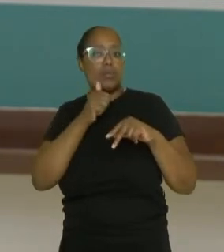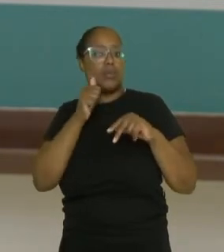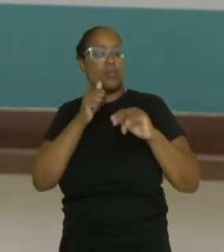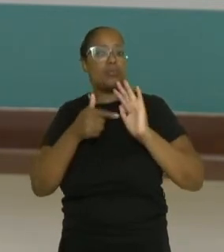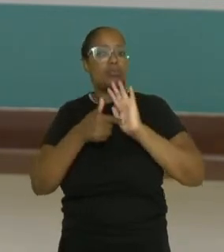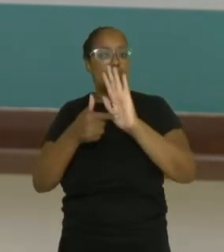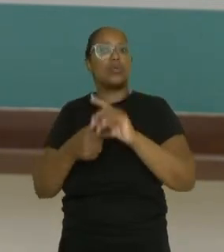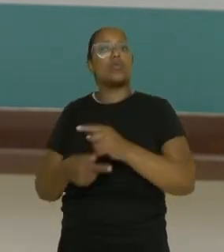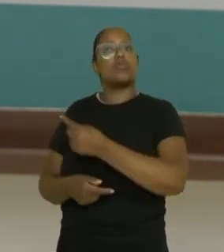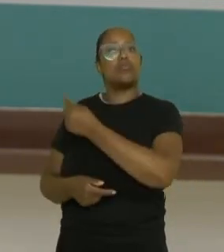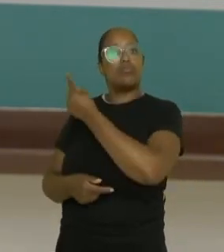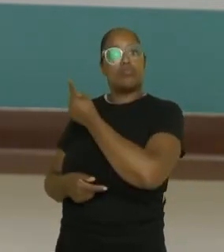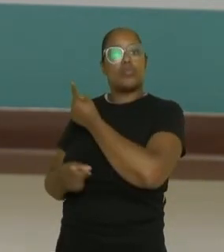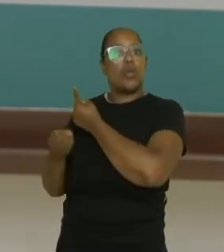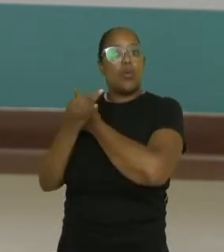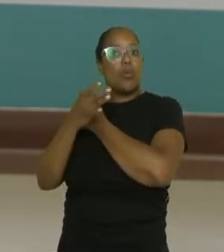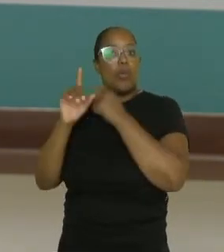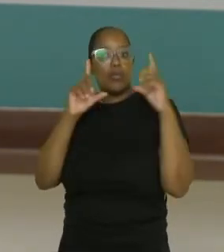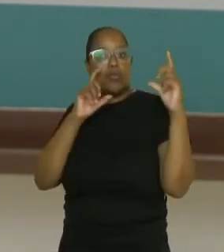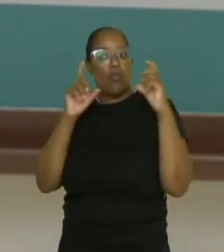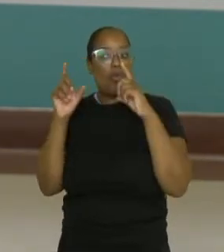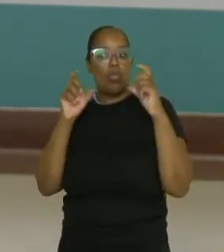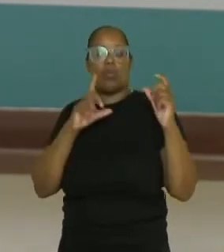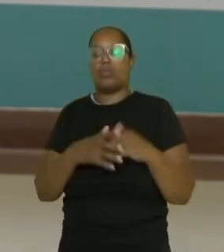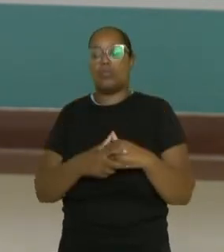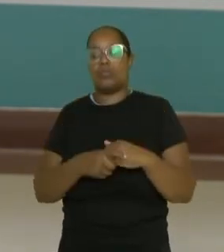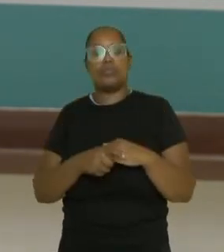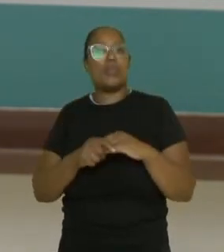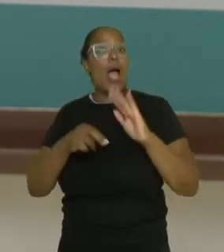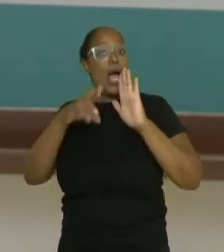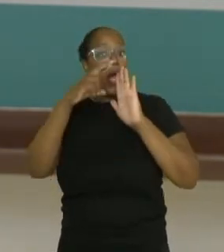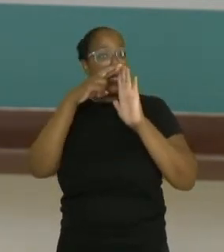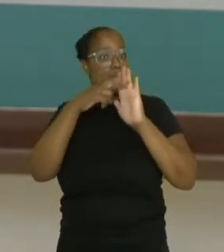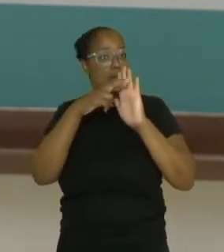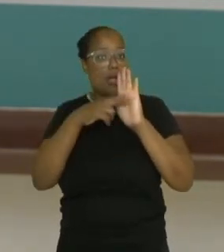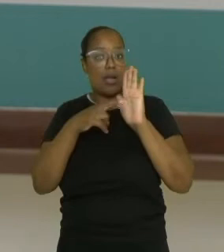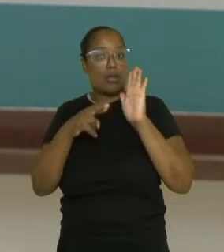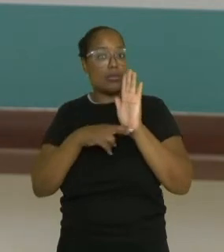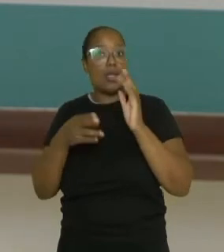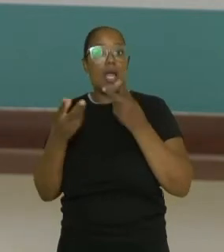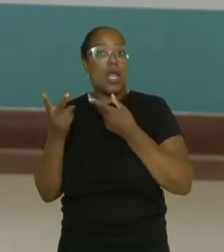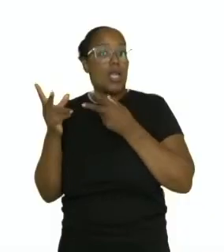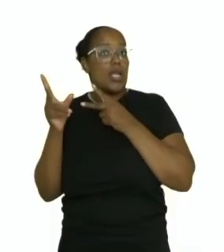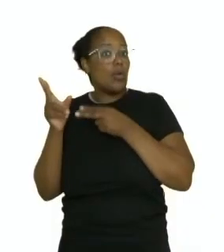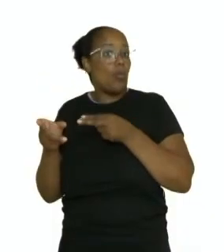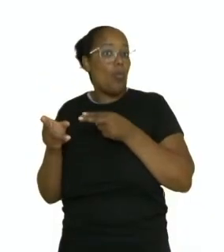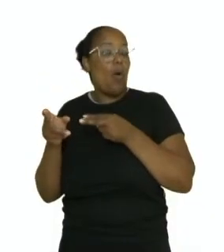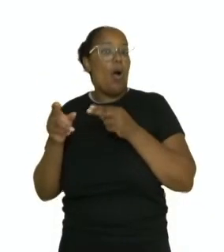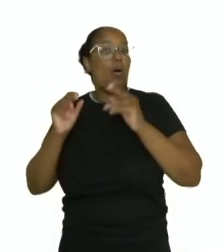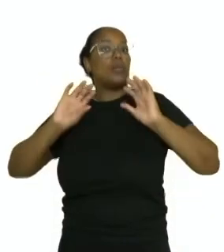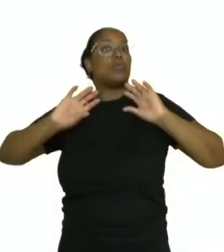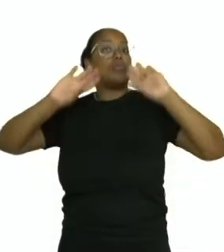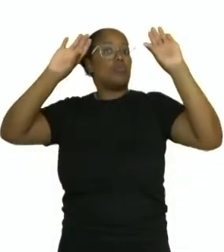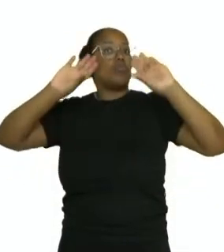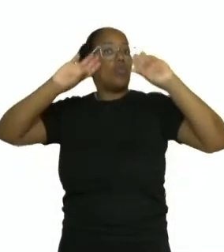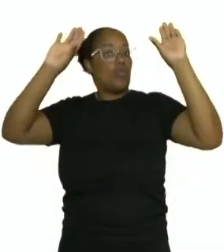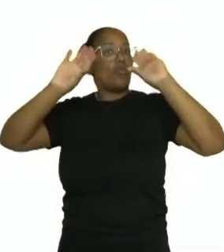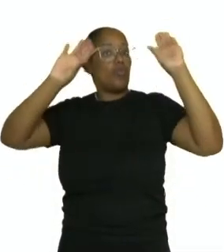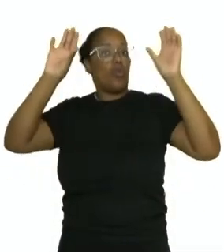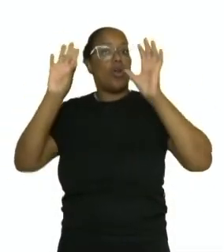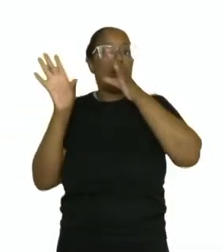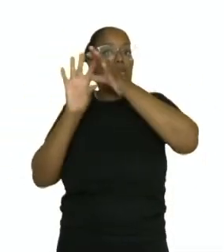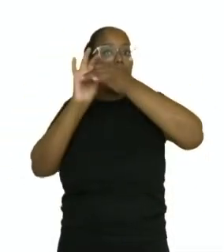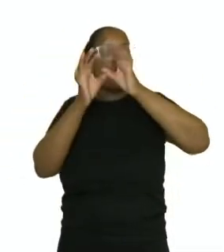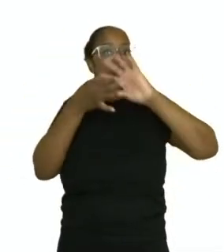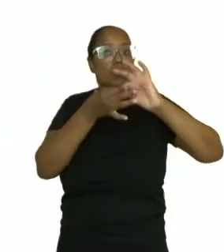aqui algumas imagens as regras são as mesmas do vôlei olímpico a exceção que pode bloquear o saque então a diferença